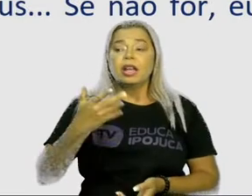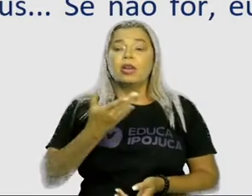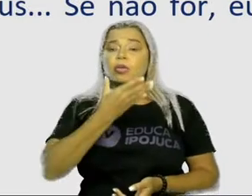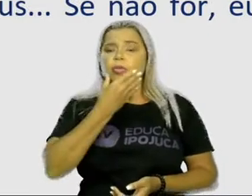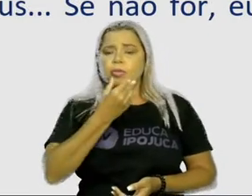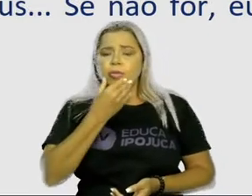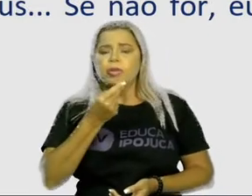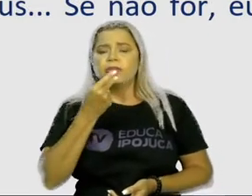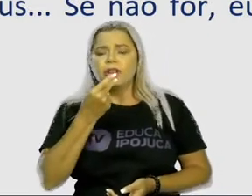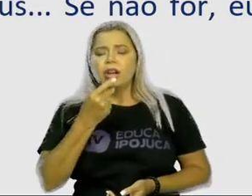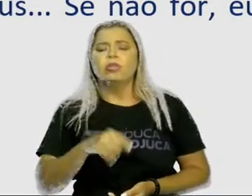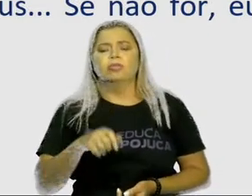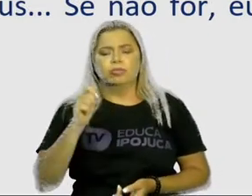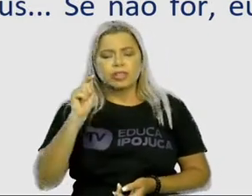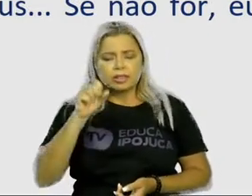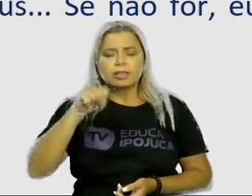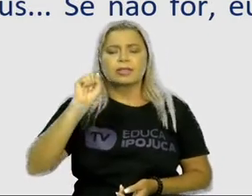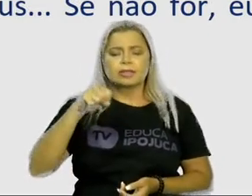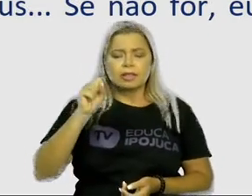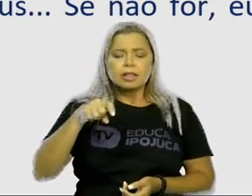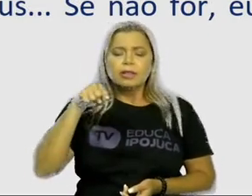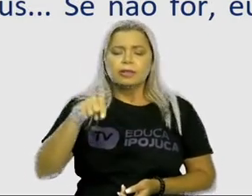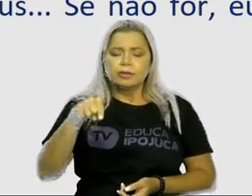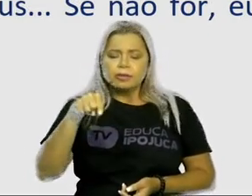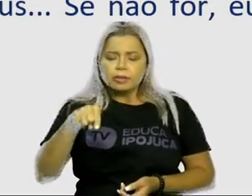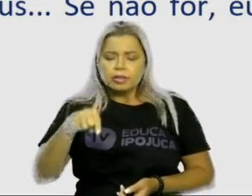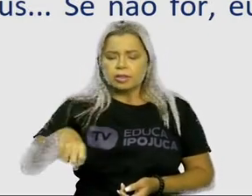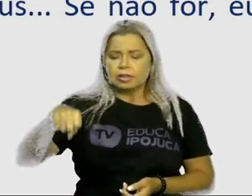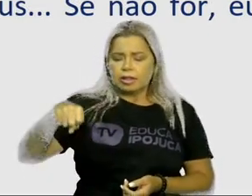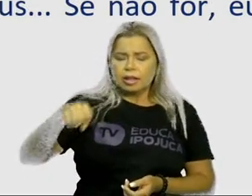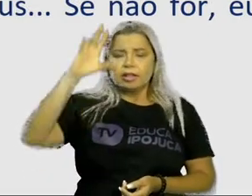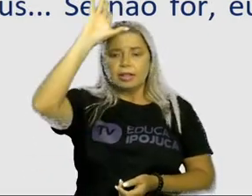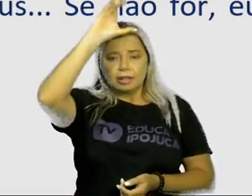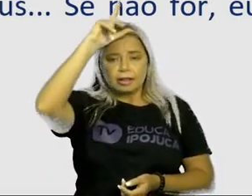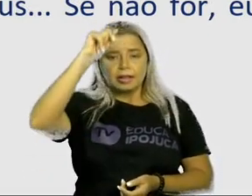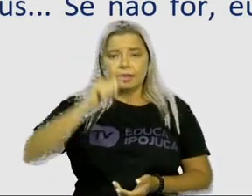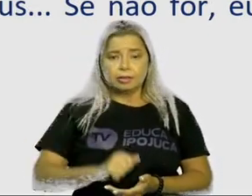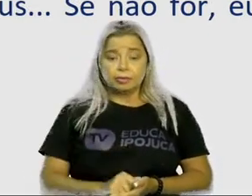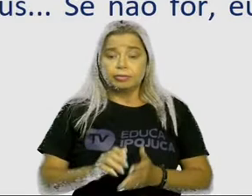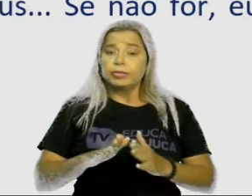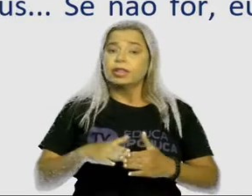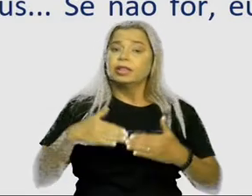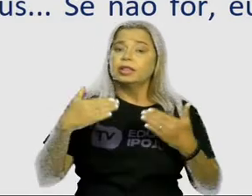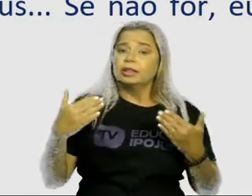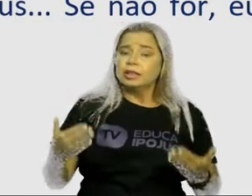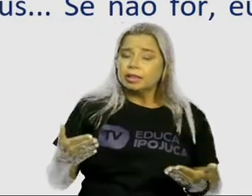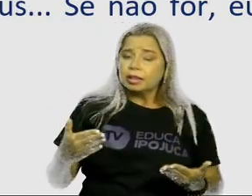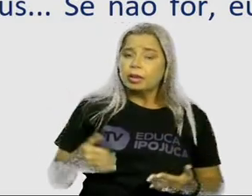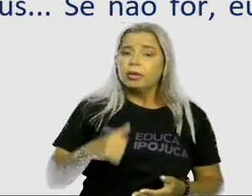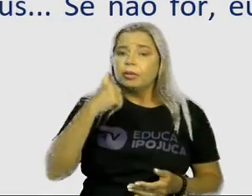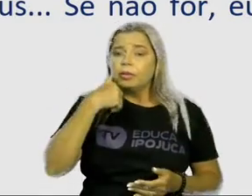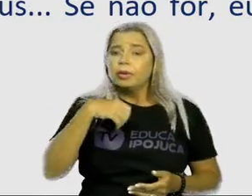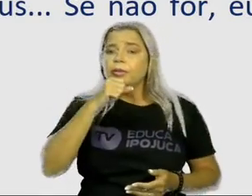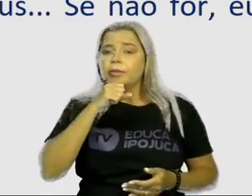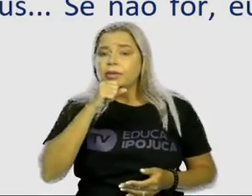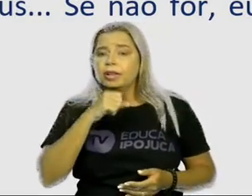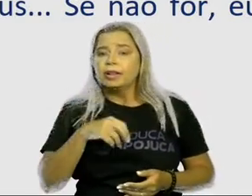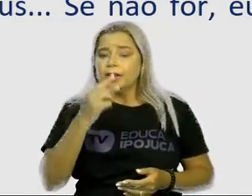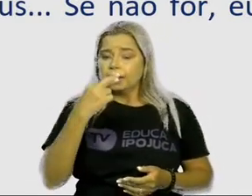cobrador, se for galinha, eu desço agora do ônibus.